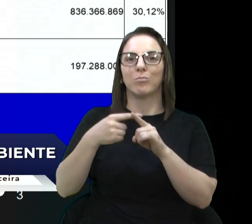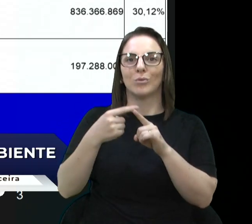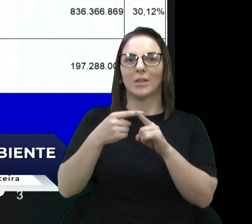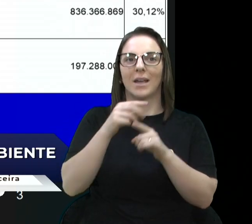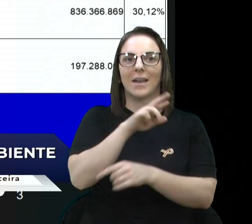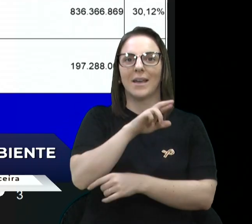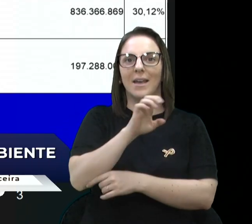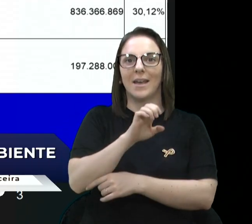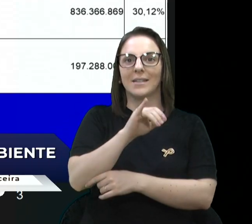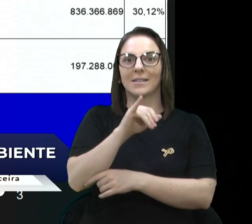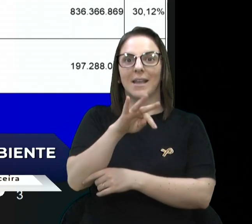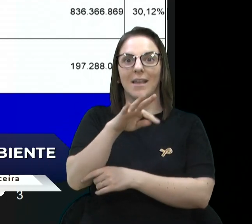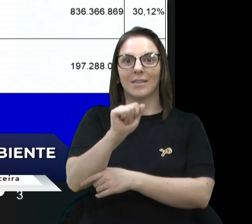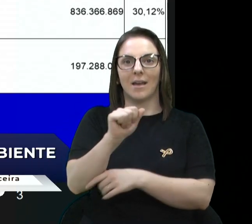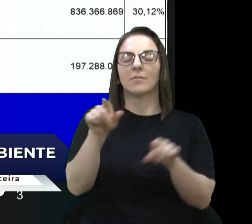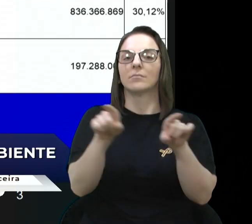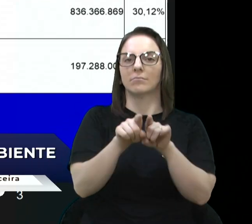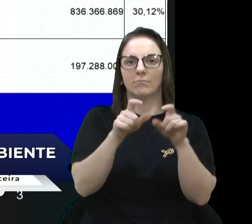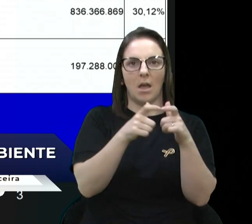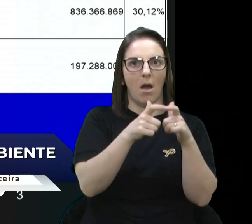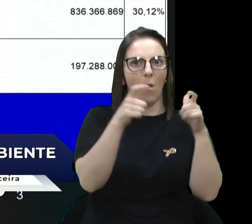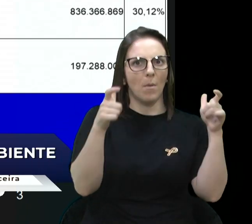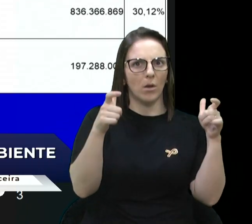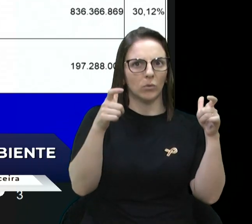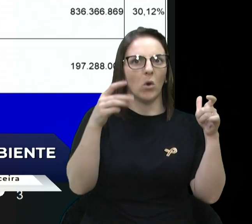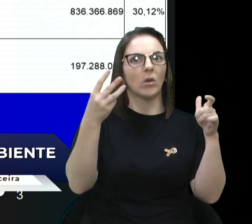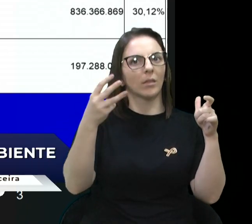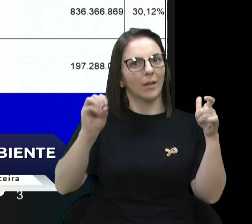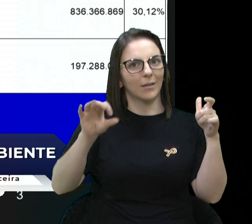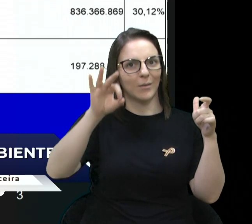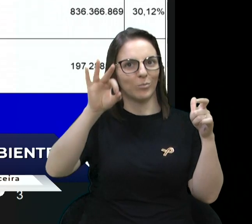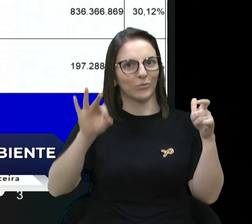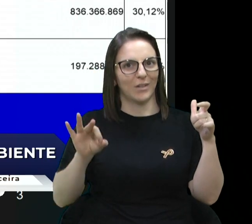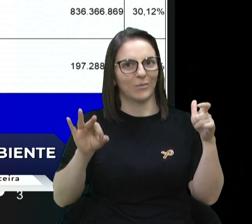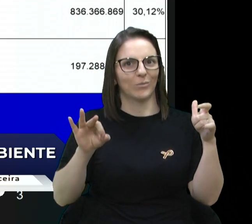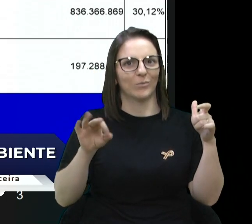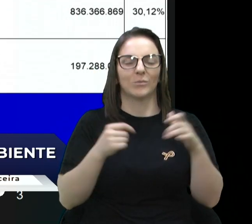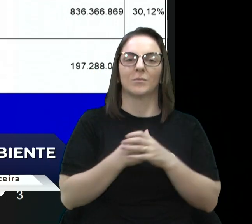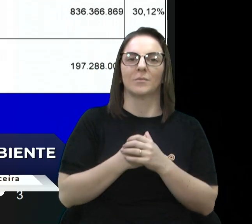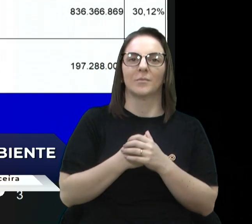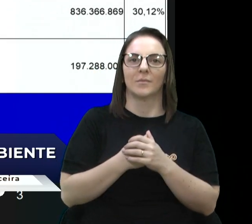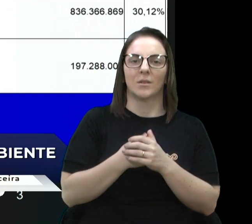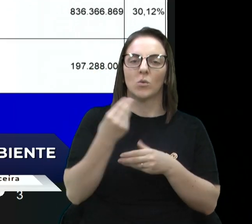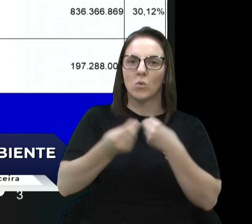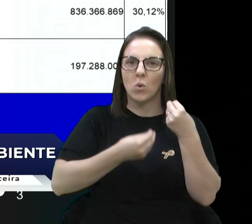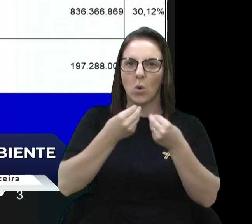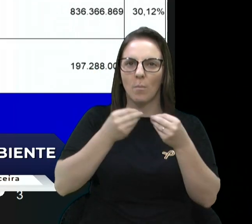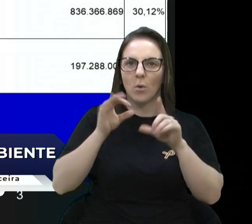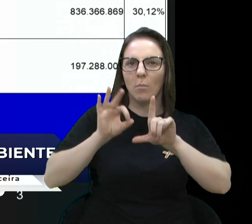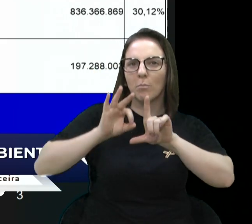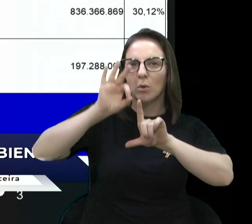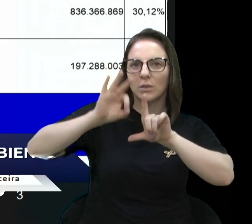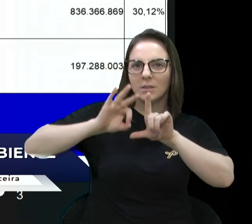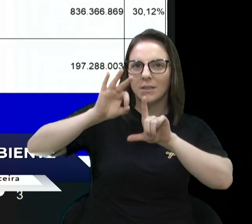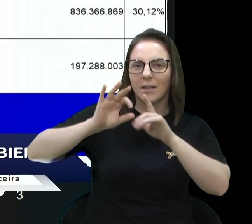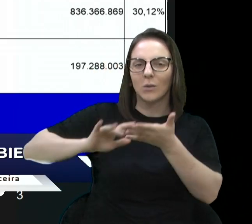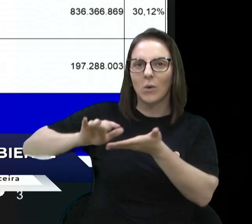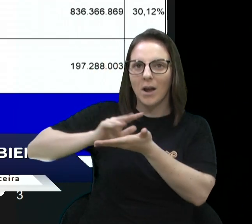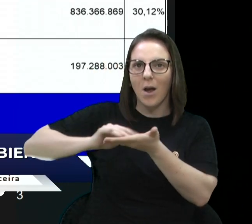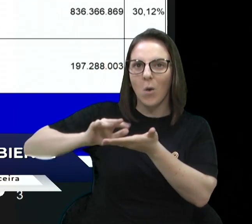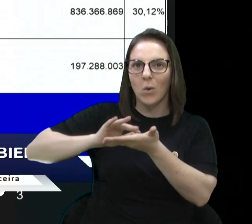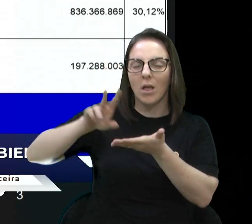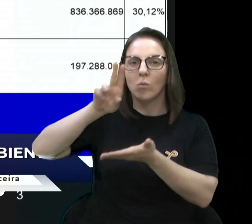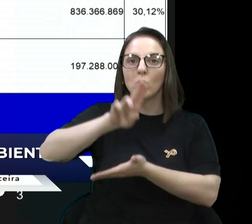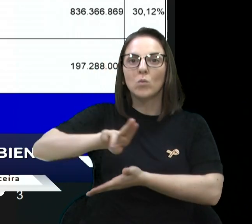crescimento. Tiveram um crescimento de 30%. E como o percentual, ele é calculado sobre a receita,